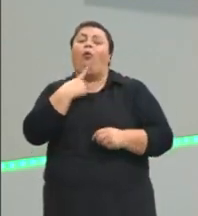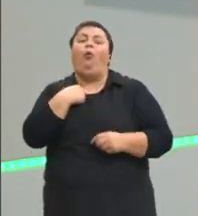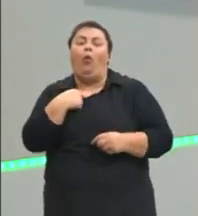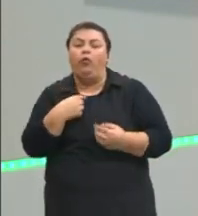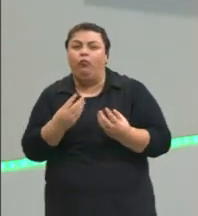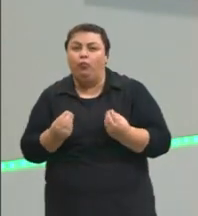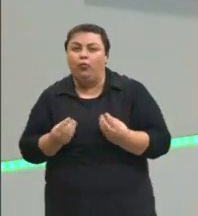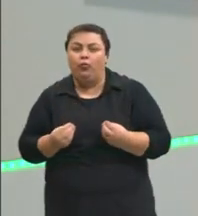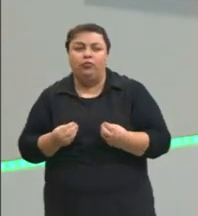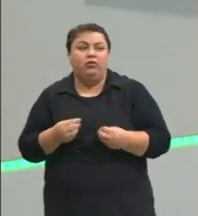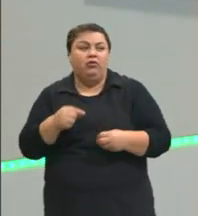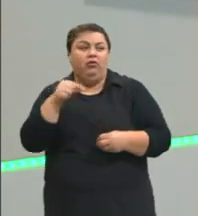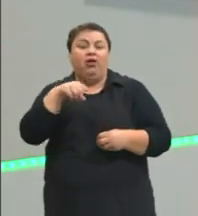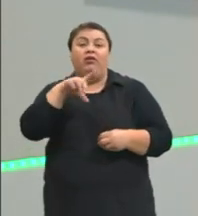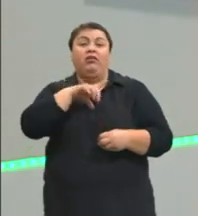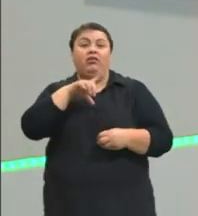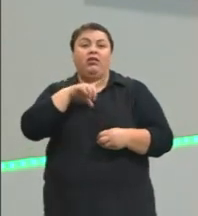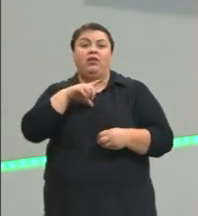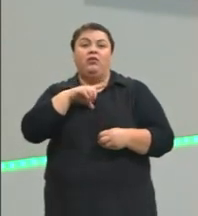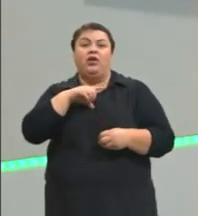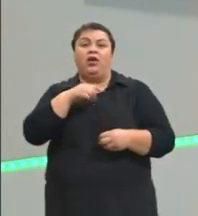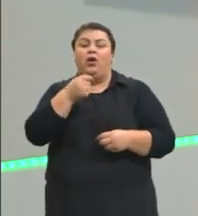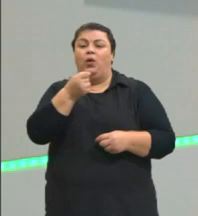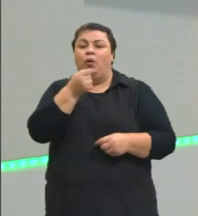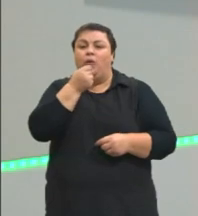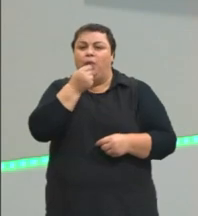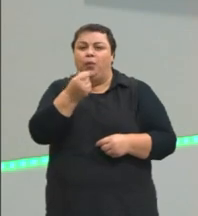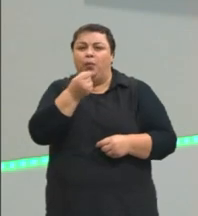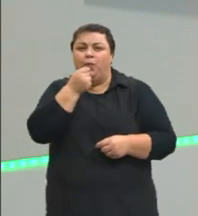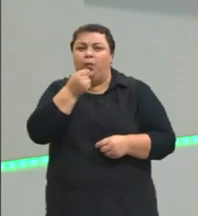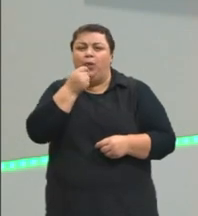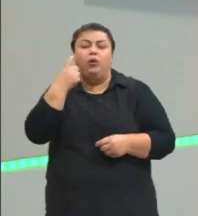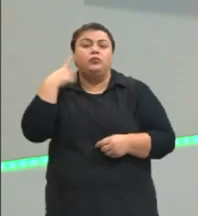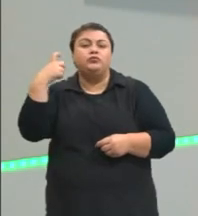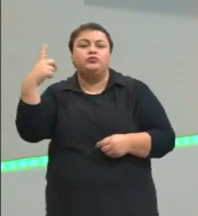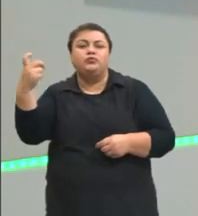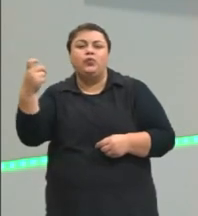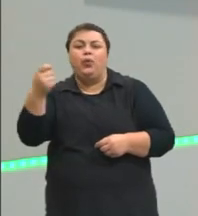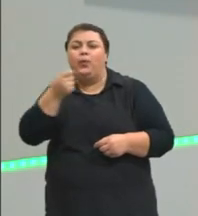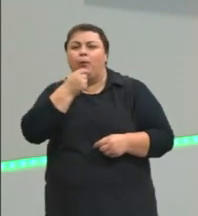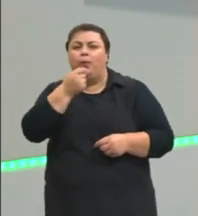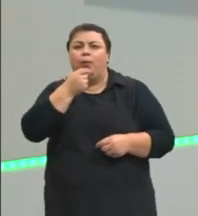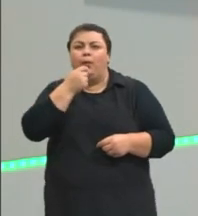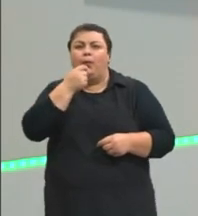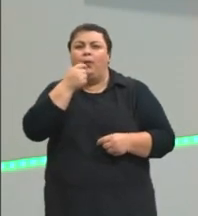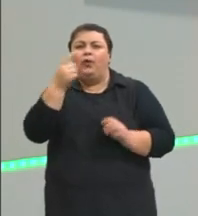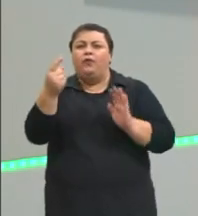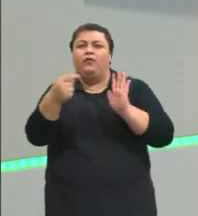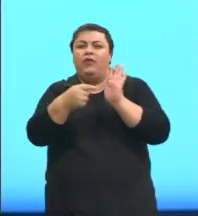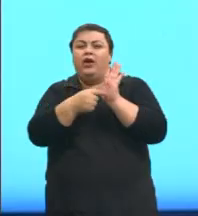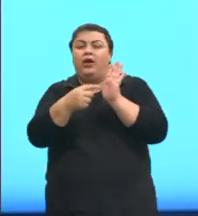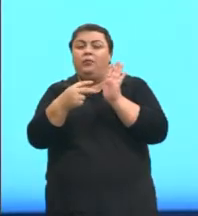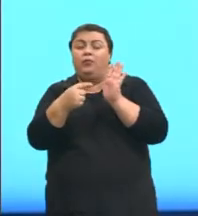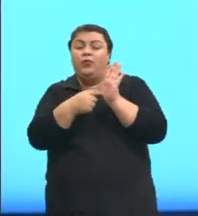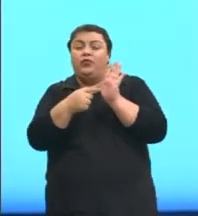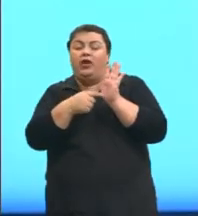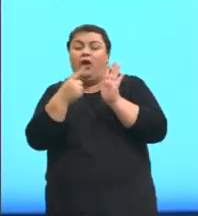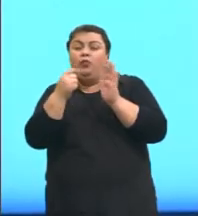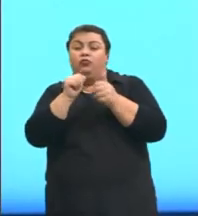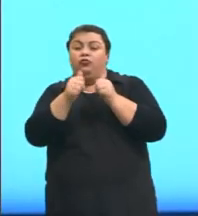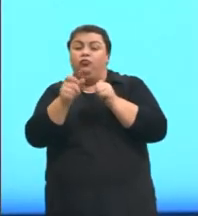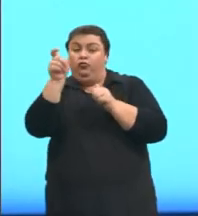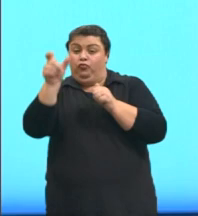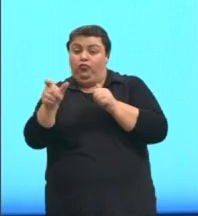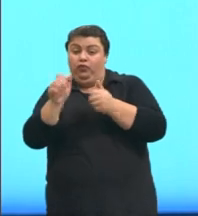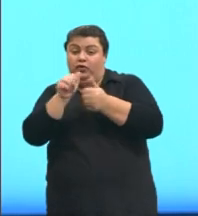aqui a gente tem o apito, o som do apito vai indicar, por exemplo, para um jogador poder fazer uma ação